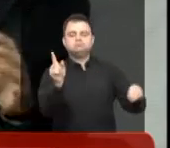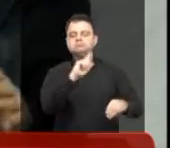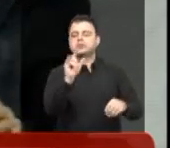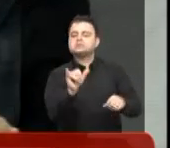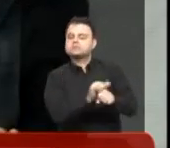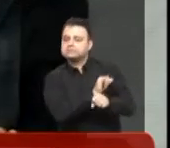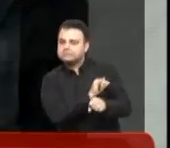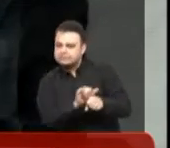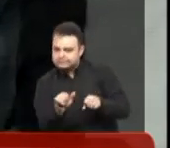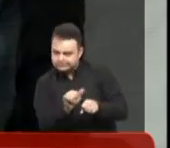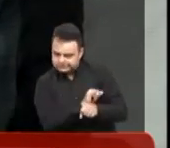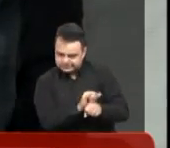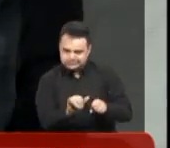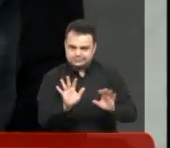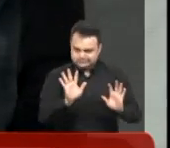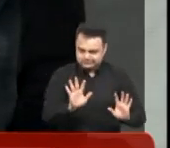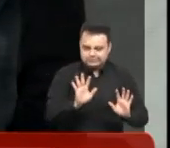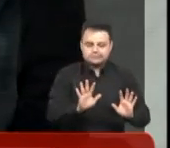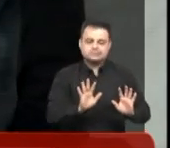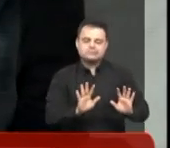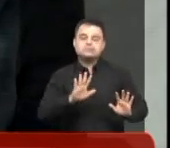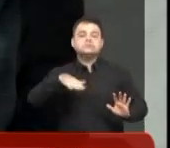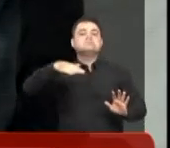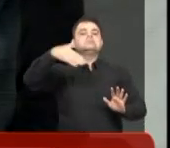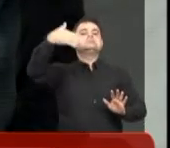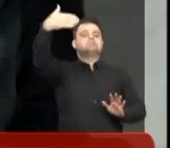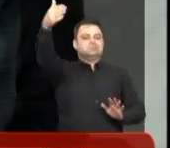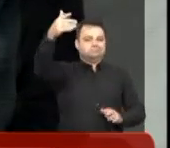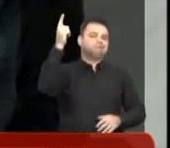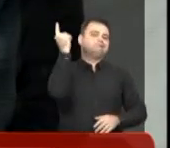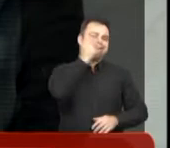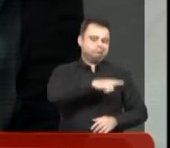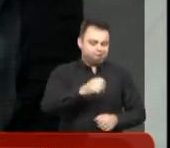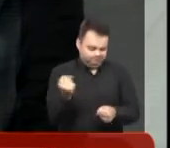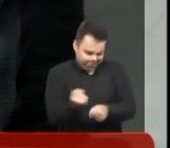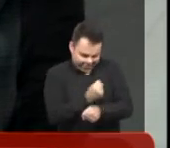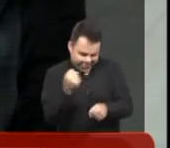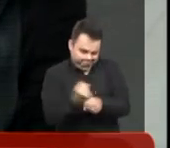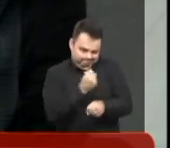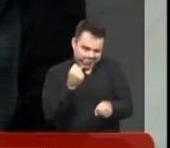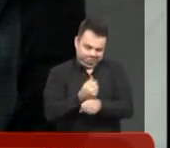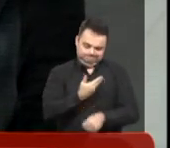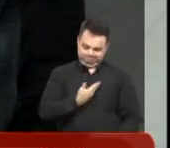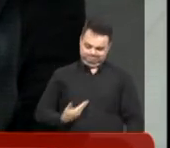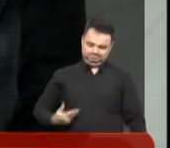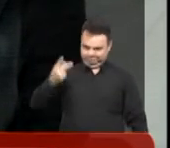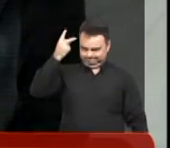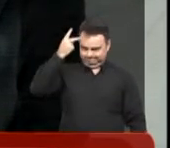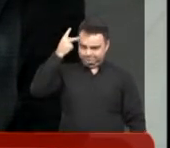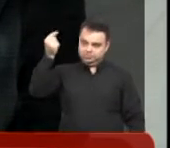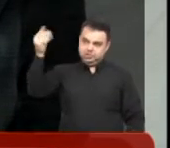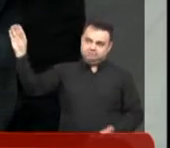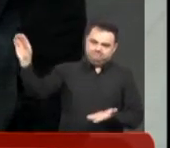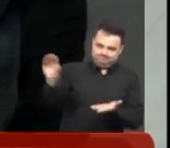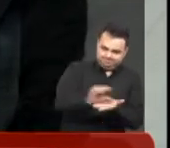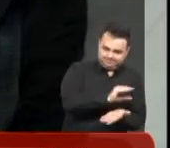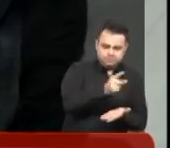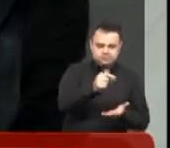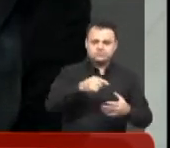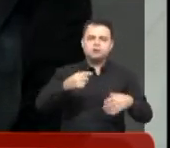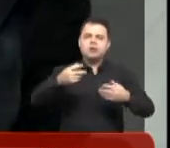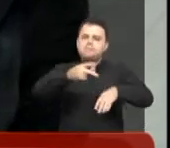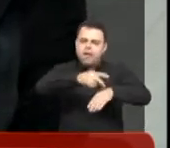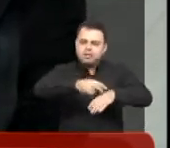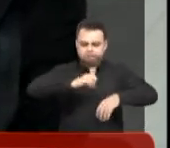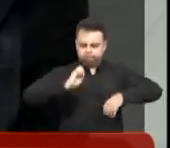paliativo não foi uma solução, mas a solução vira agora com essas melhorias do programa Melhor Caminho, que dá